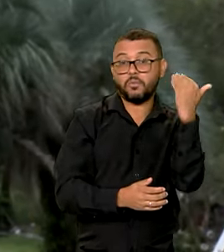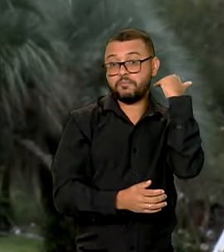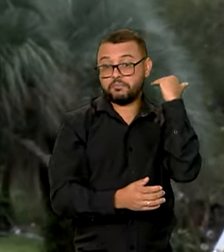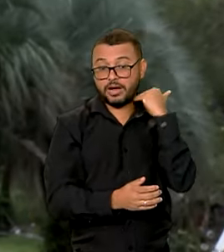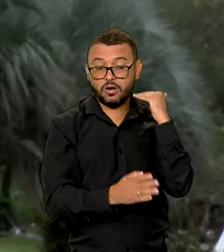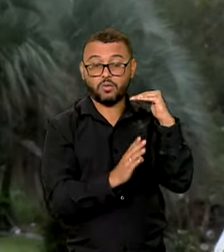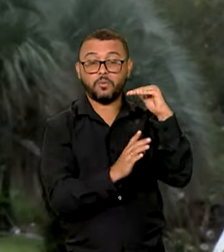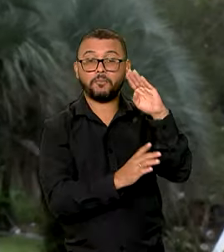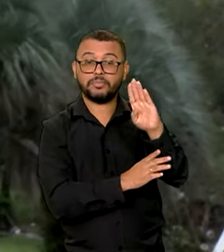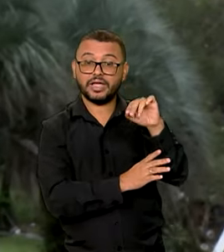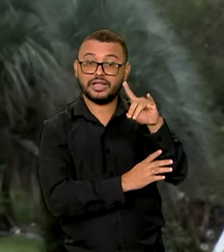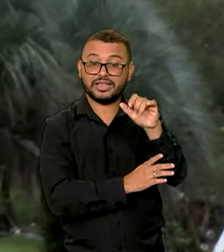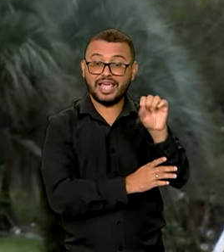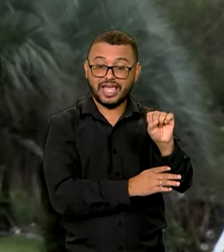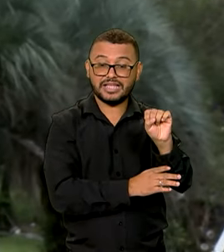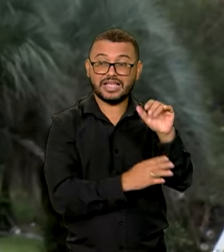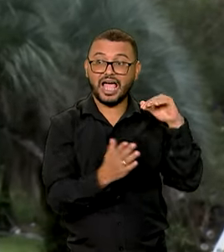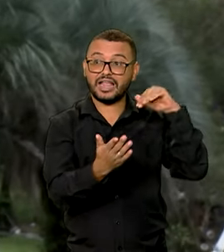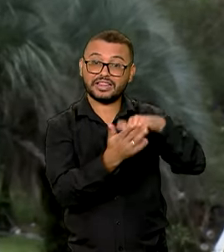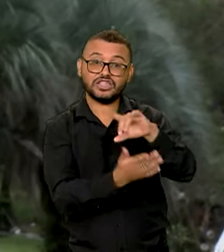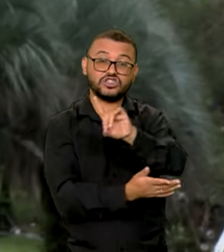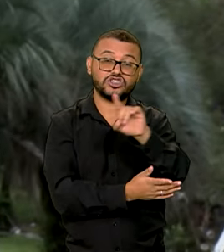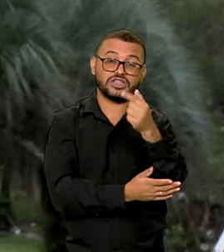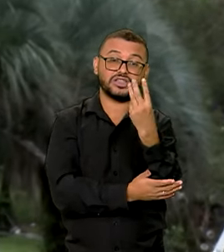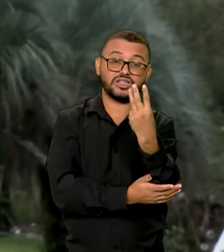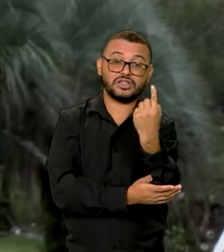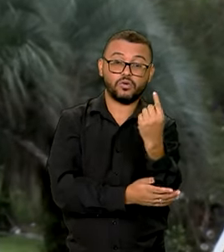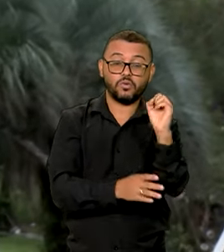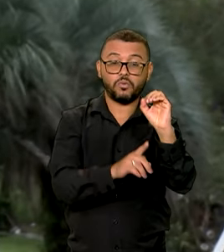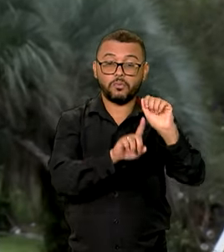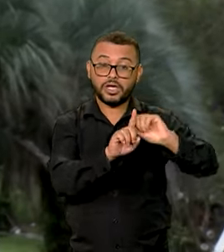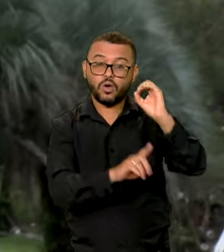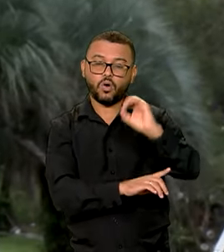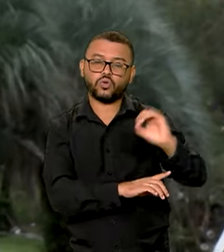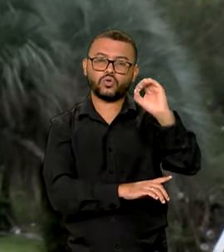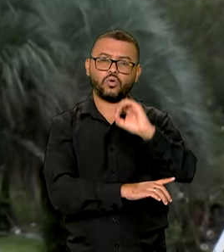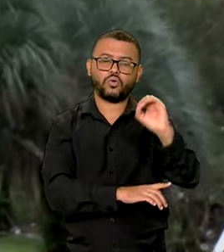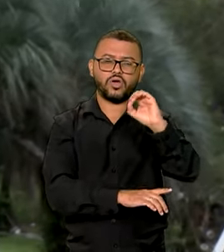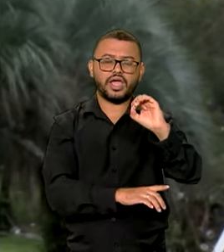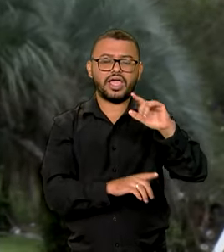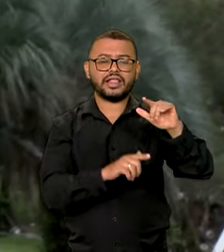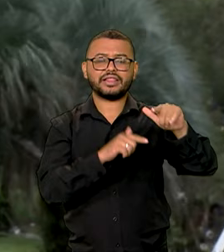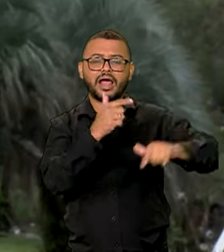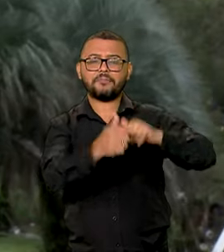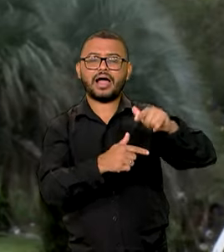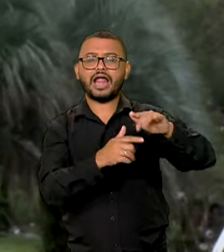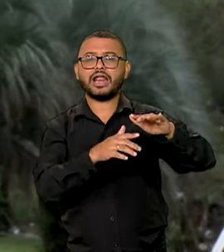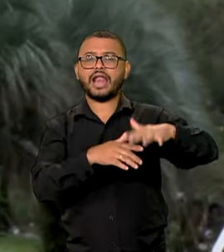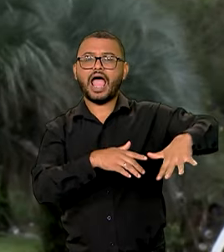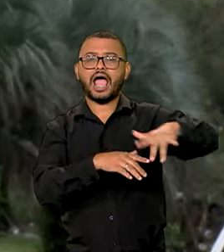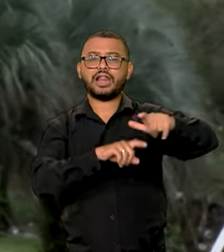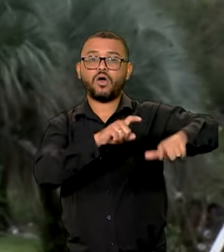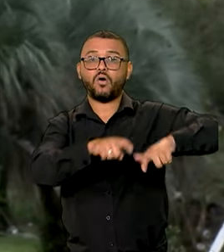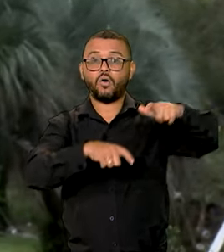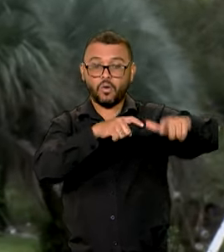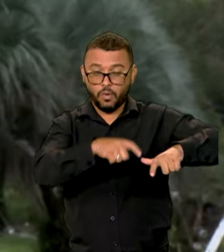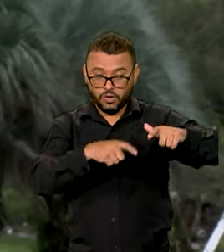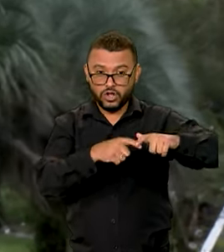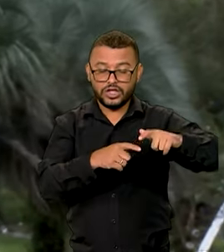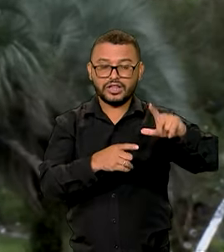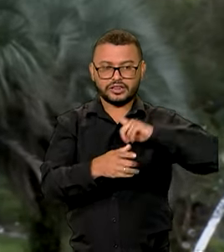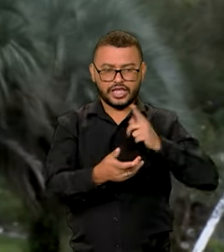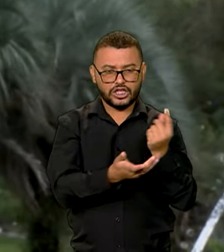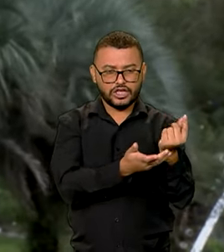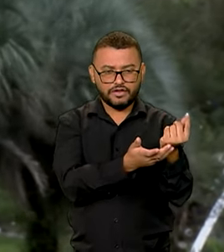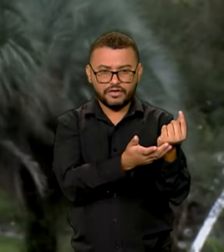BNDES até o dia 31 de outubro. E o produtor rural que tem algum empreendimento financiado nos